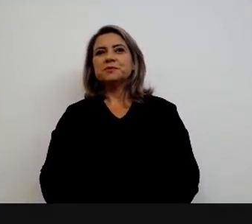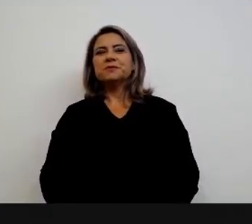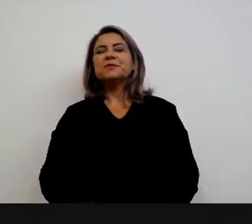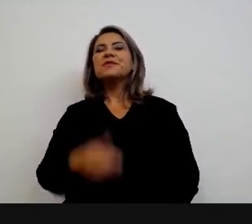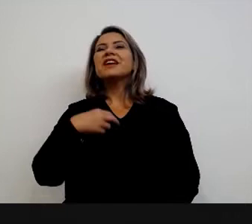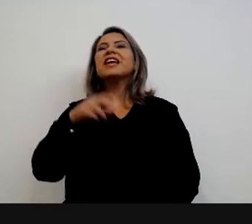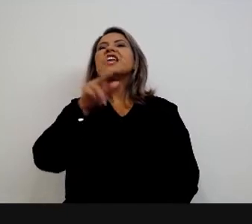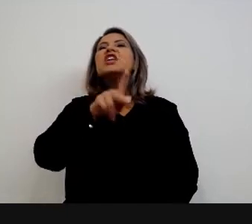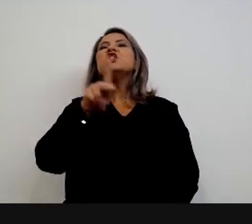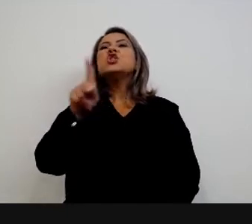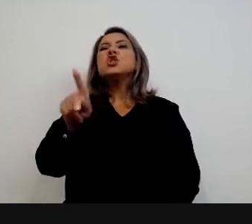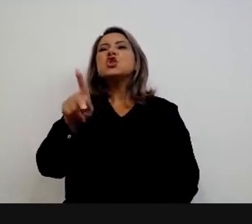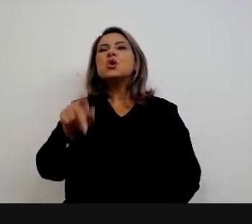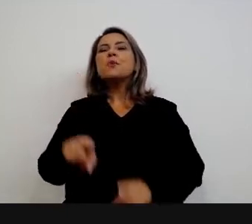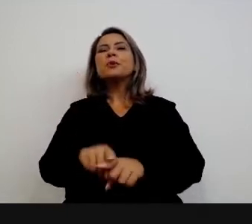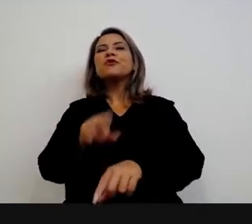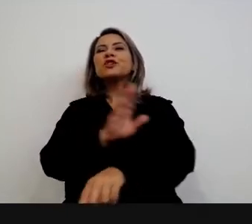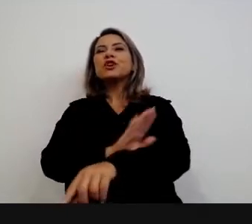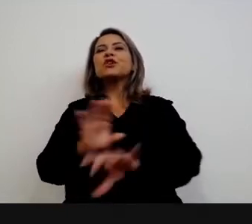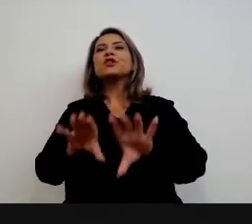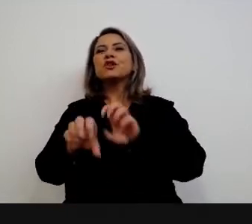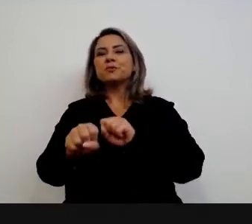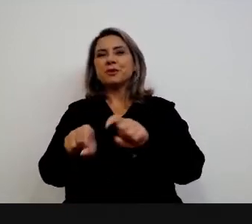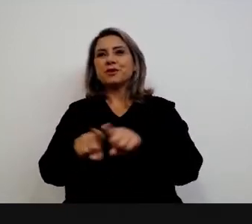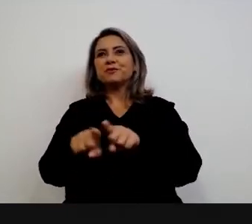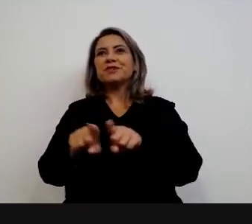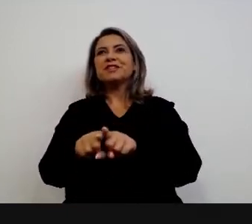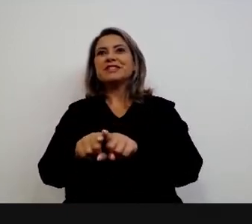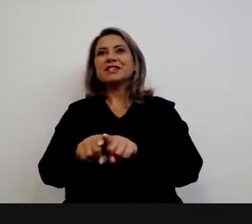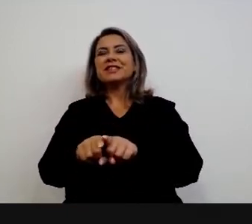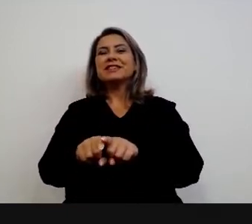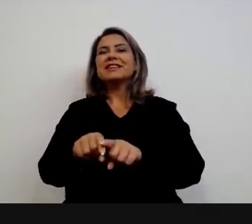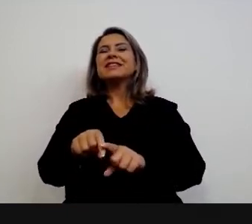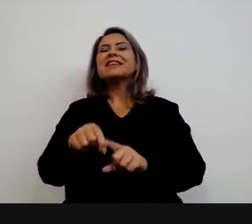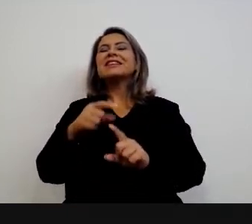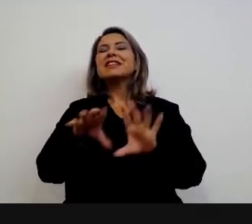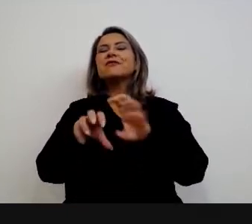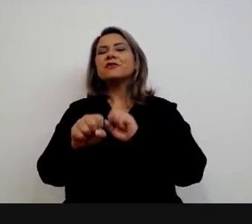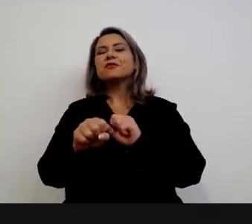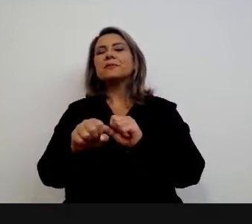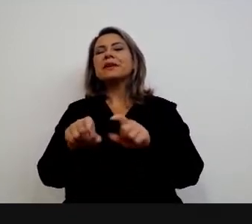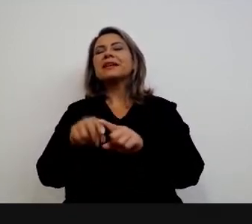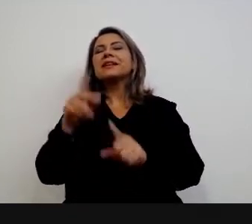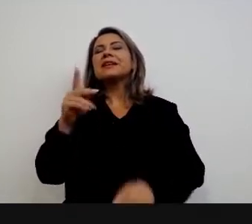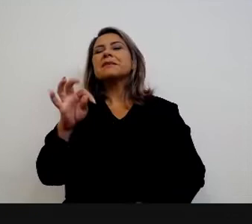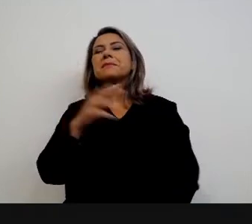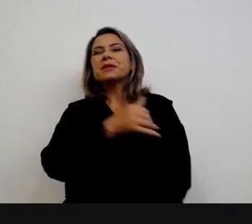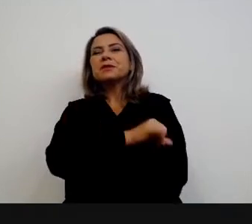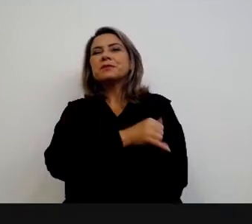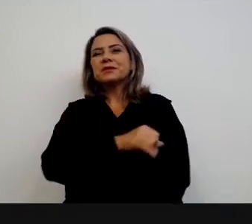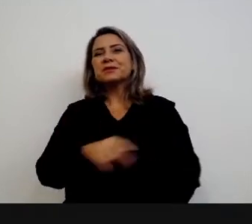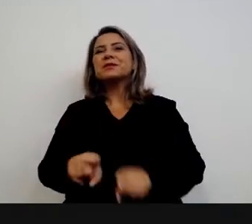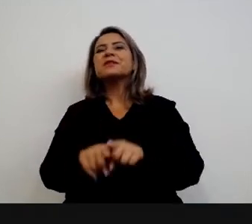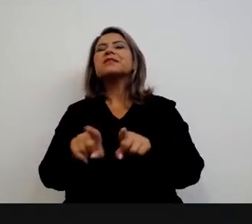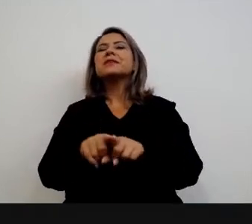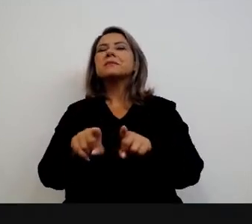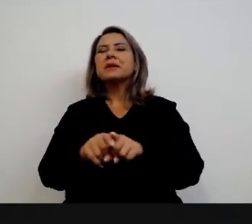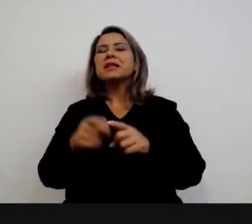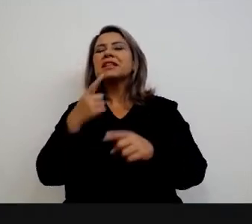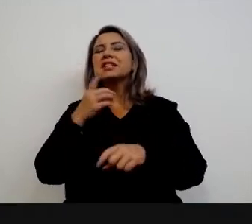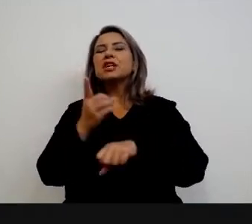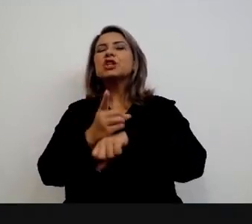Professor Diogo é bacharel em Direito pela Universidade Católica de Petrópolis e mestre em Ciência Política pela Columbia University,